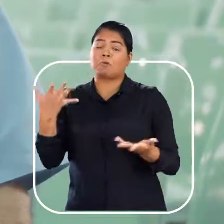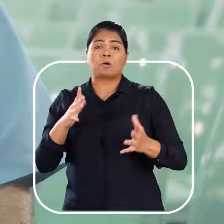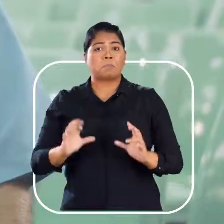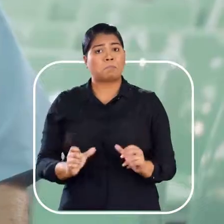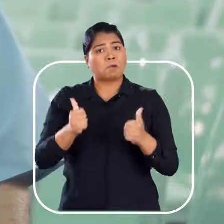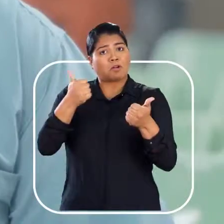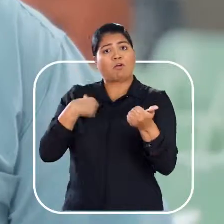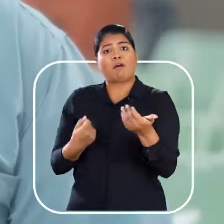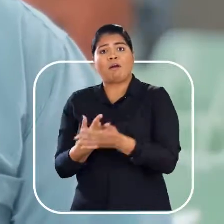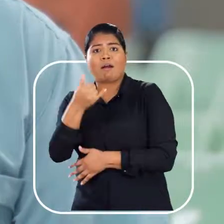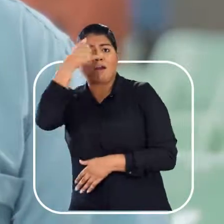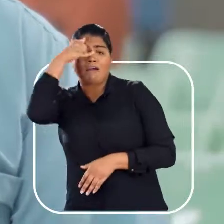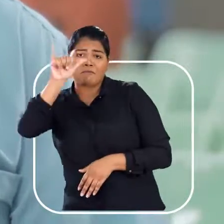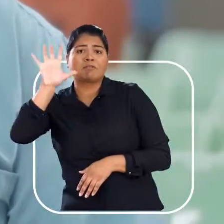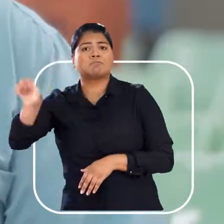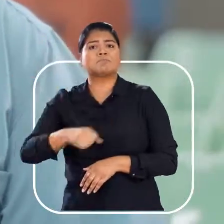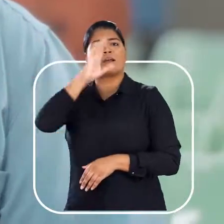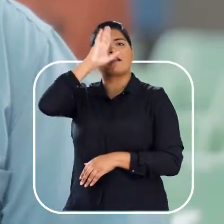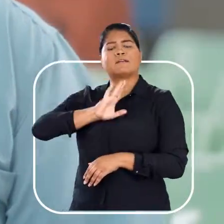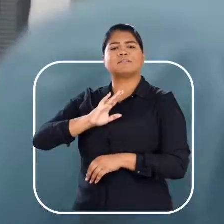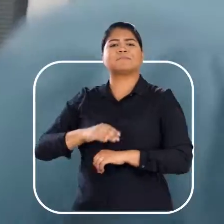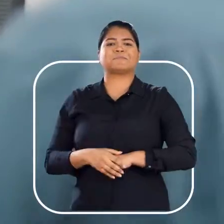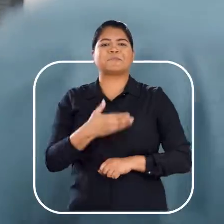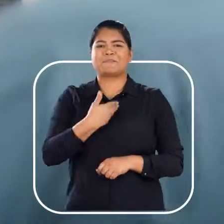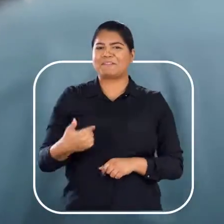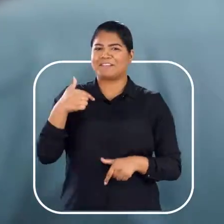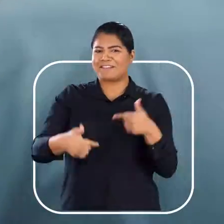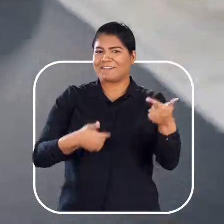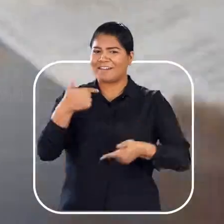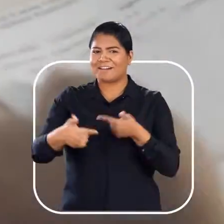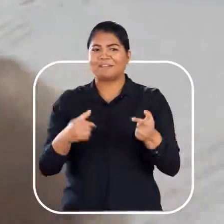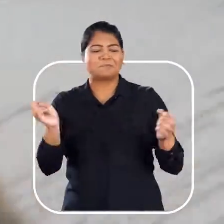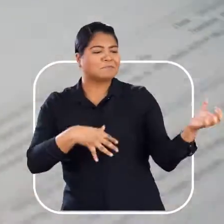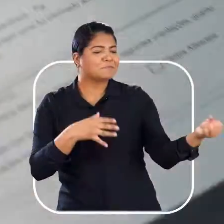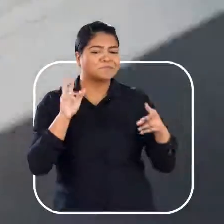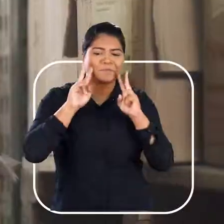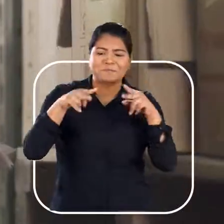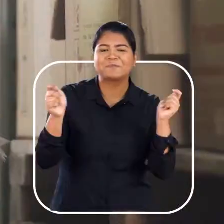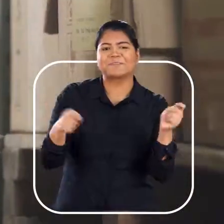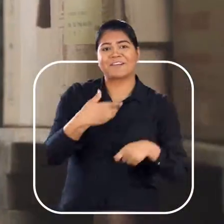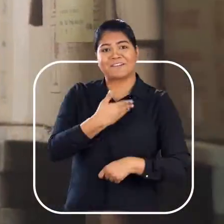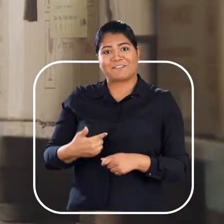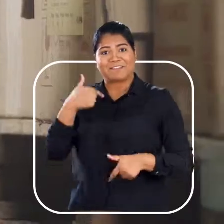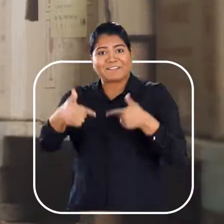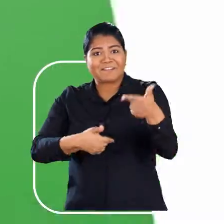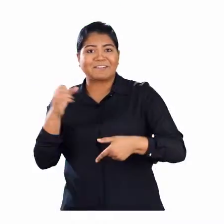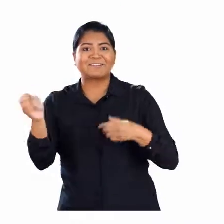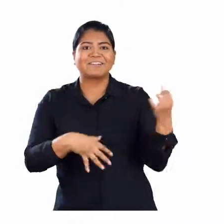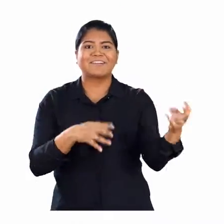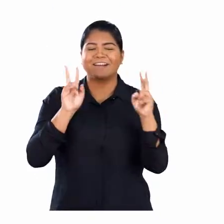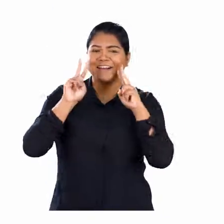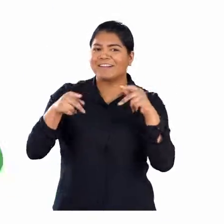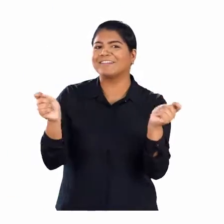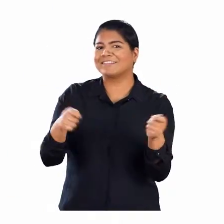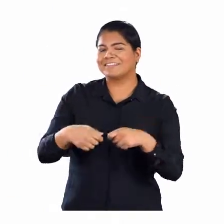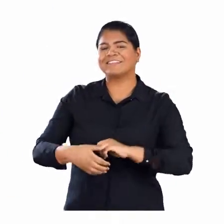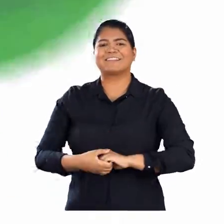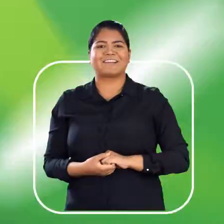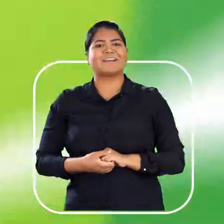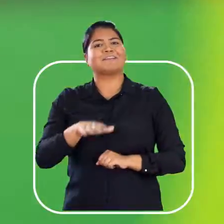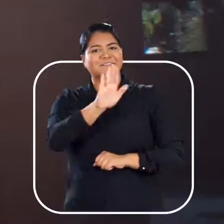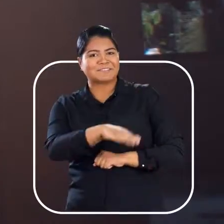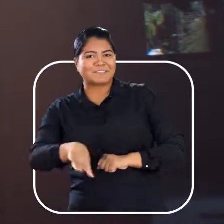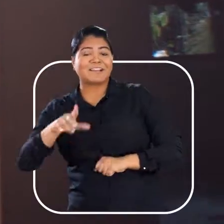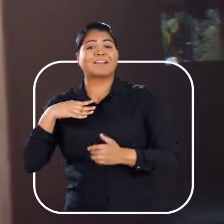remédio E agora melhorou, porque você pega remédio Só luma um troquinho O governo trabalhou, o resultado apareceu O governo trabalhou, o resultado